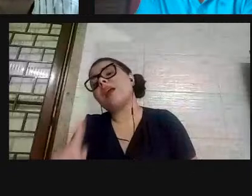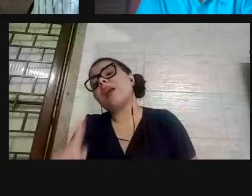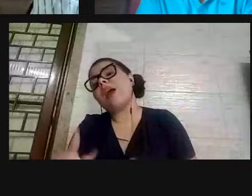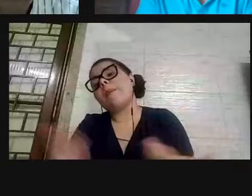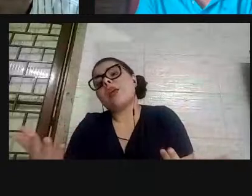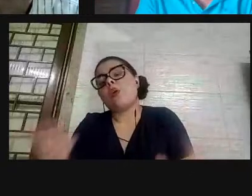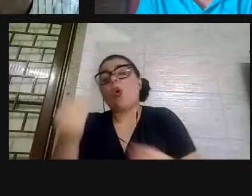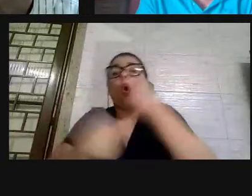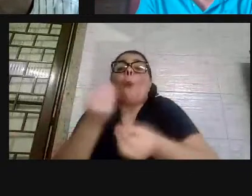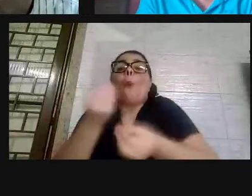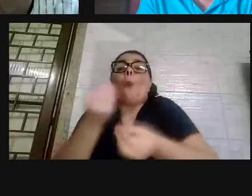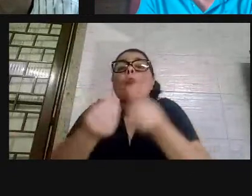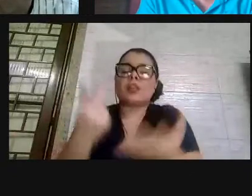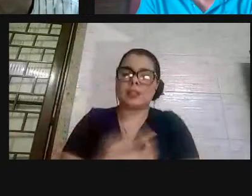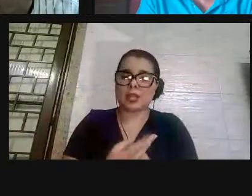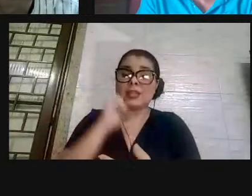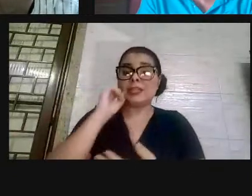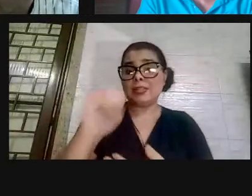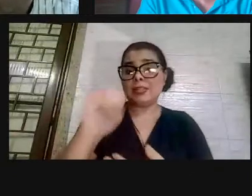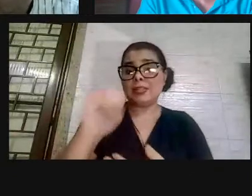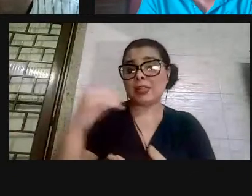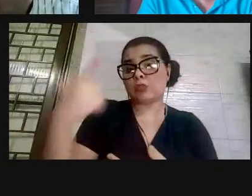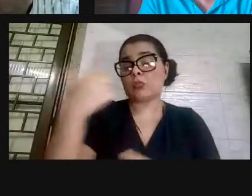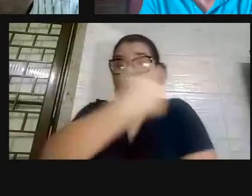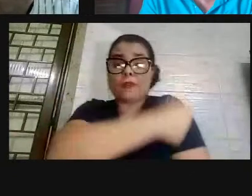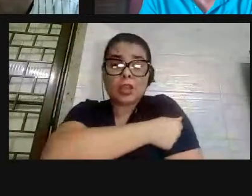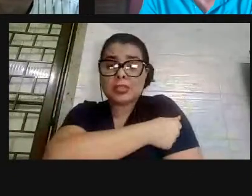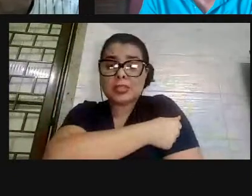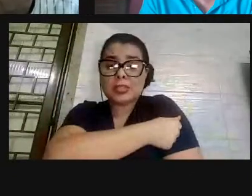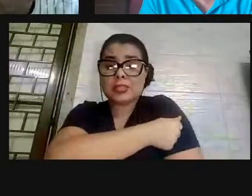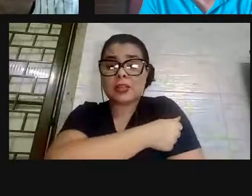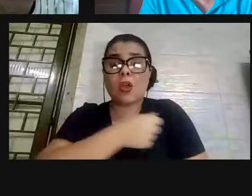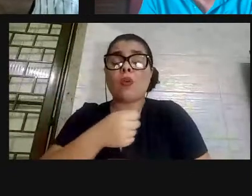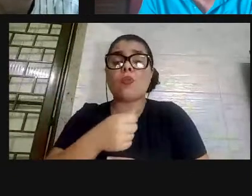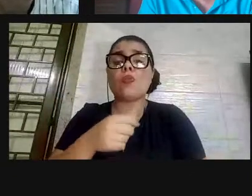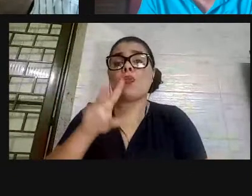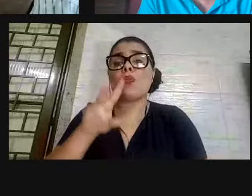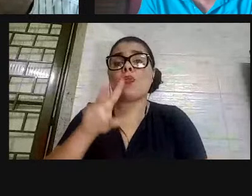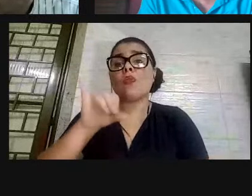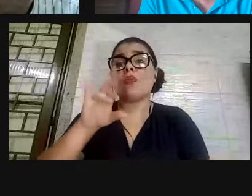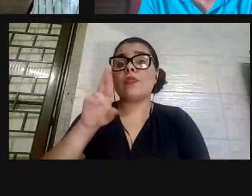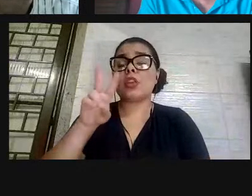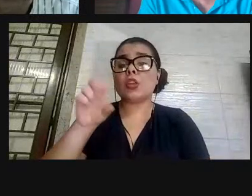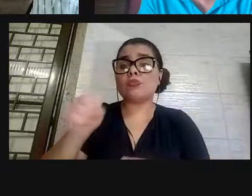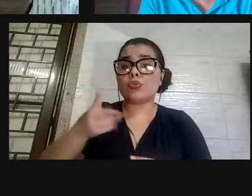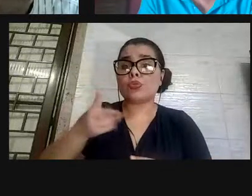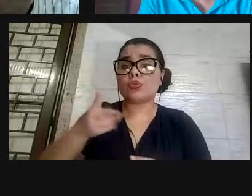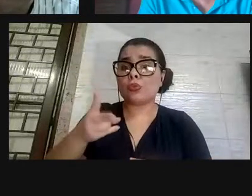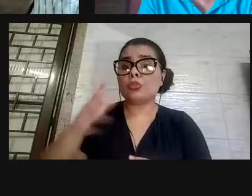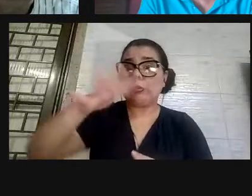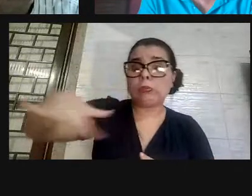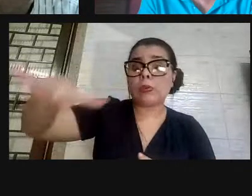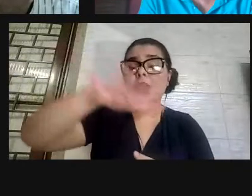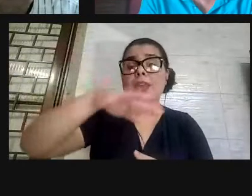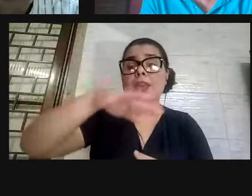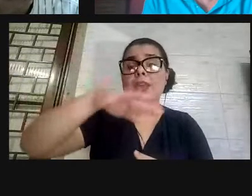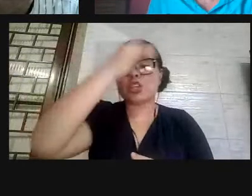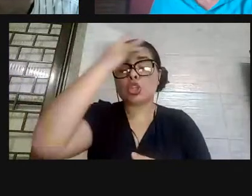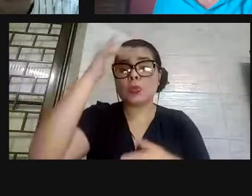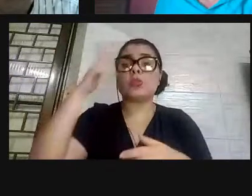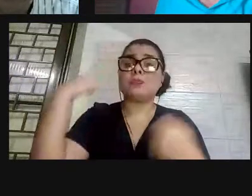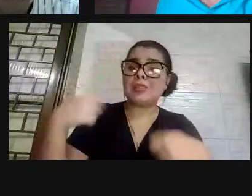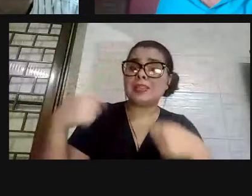garante? Se não tem vacina, o vírus continua circulando, se as pessoas precisam trabalhar, precisam ter renda, precisam